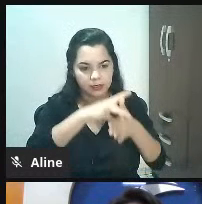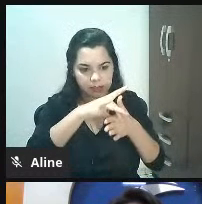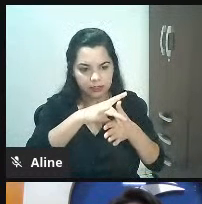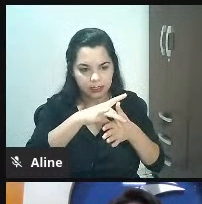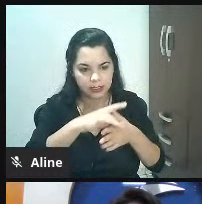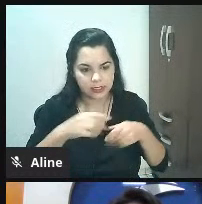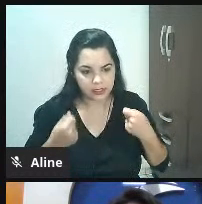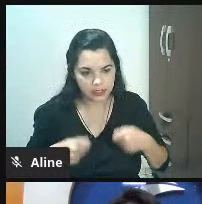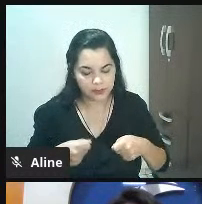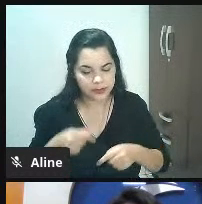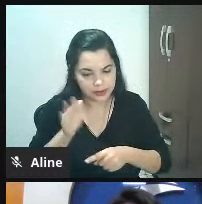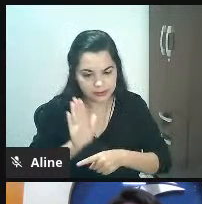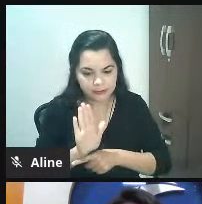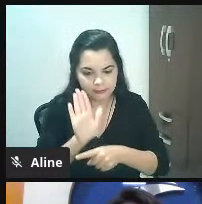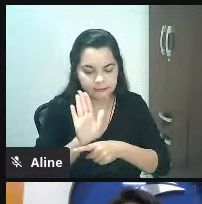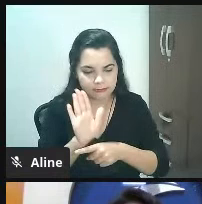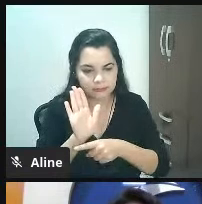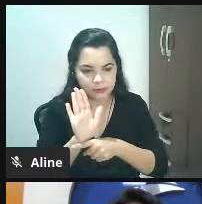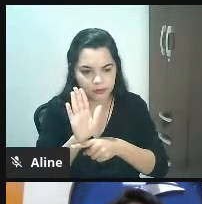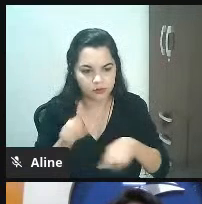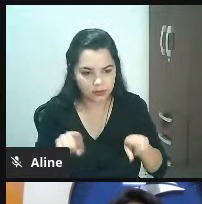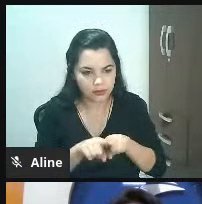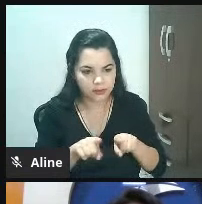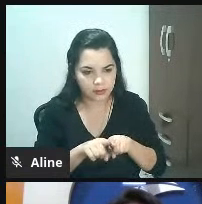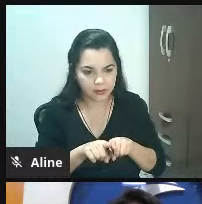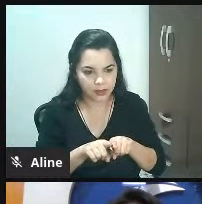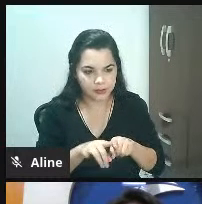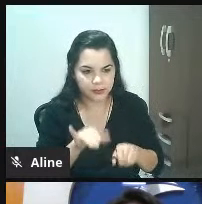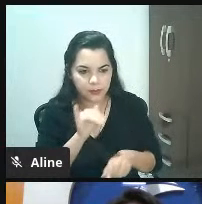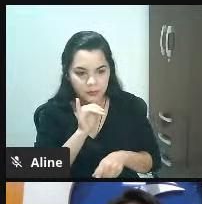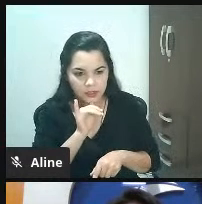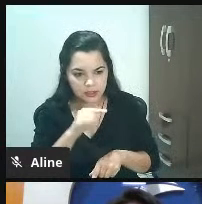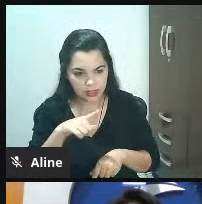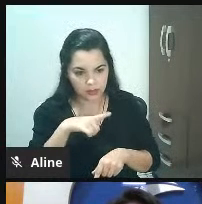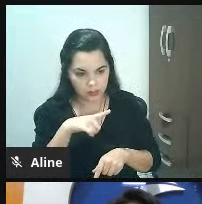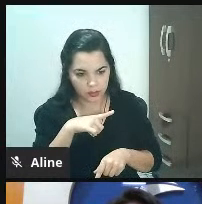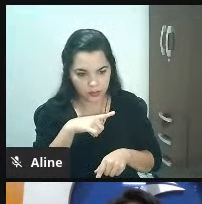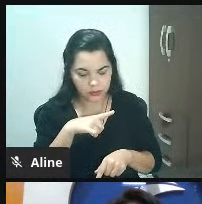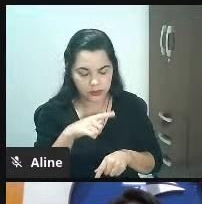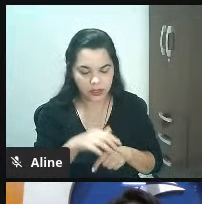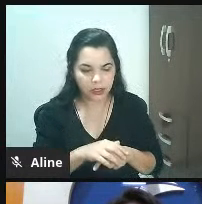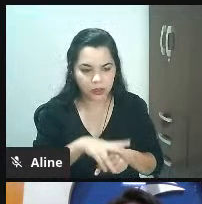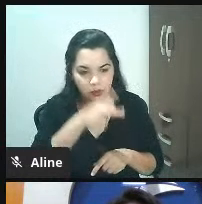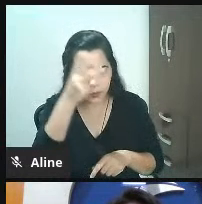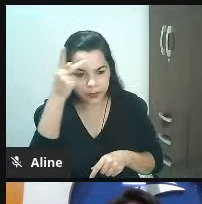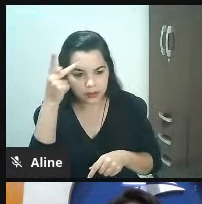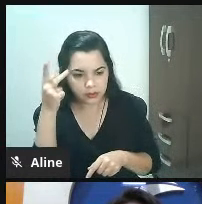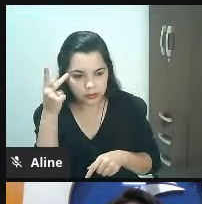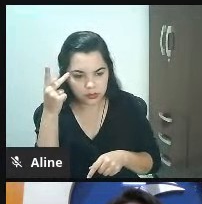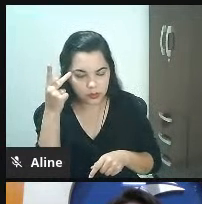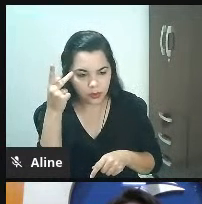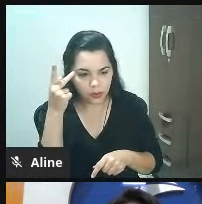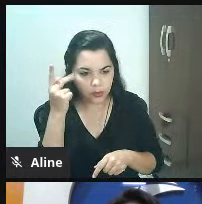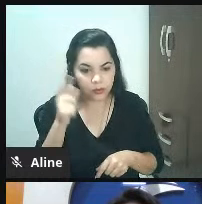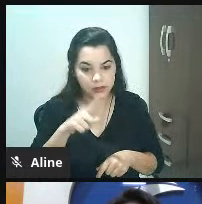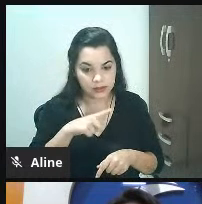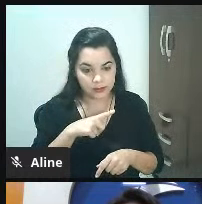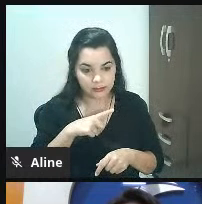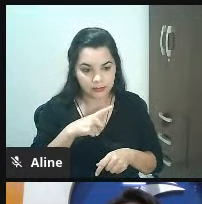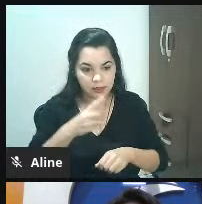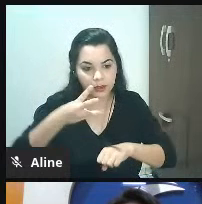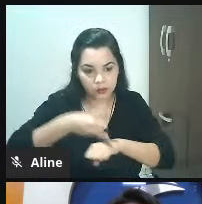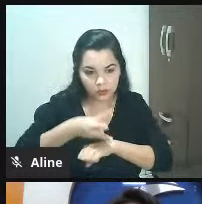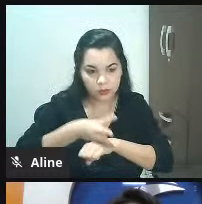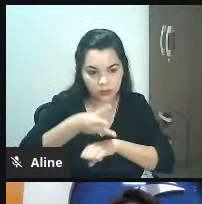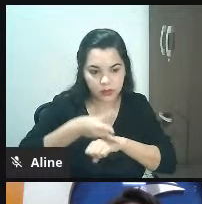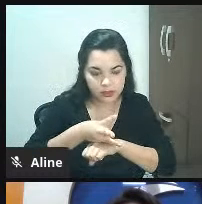liderado pode ajudar e deve ajudar. Por exemplo, eu tenho aqui um número X de pessoas que estão aqui no meu WhatsApp. Cada vendedor da loja também